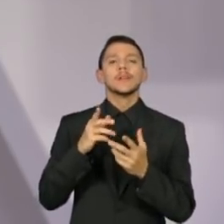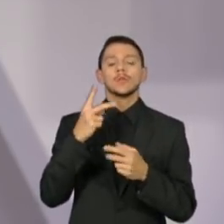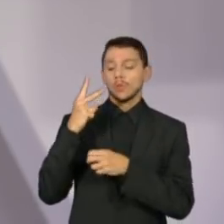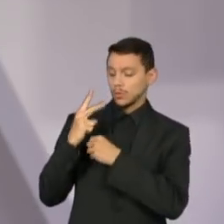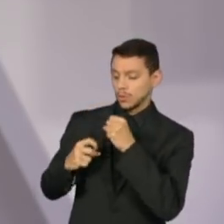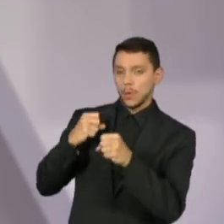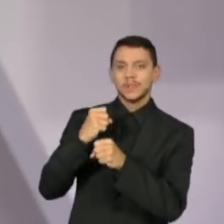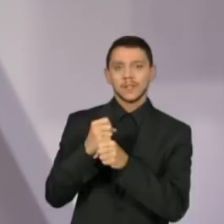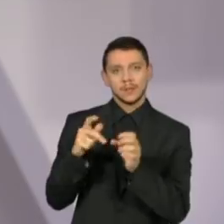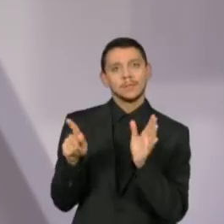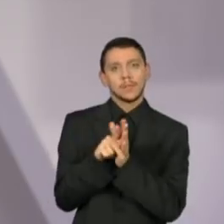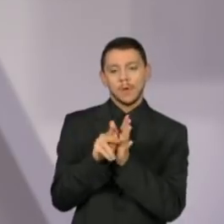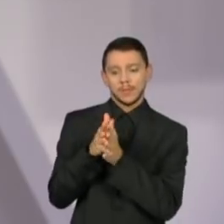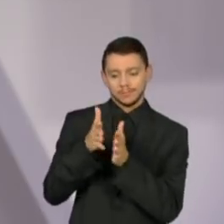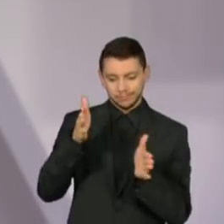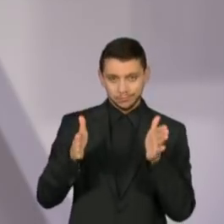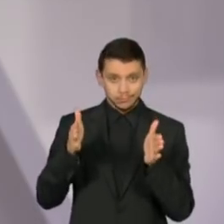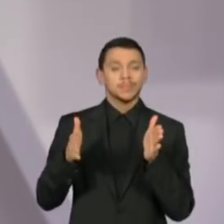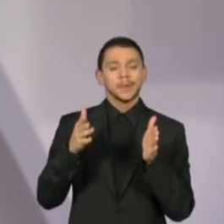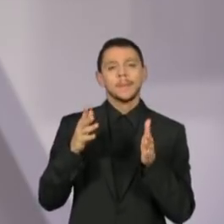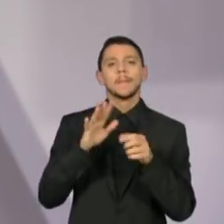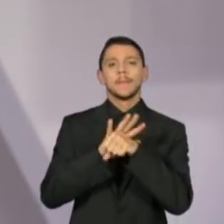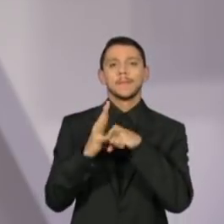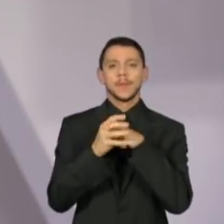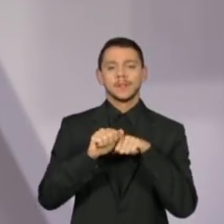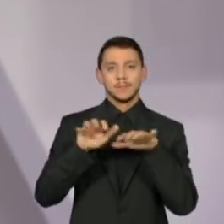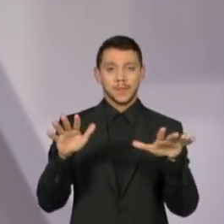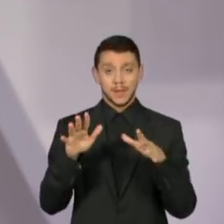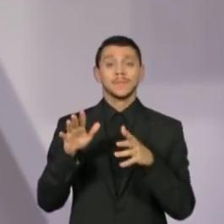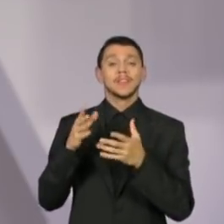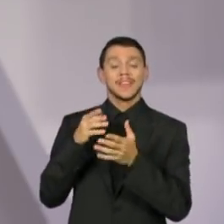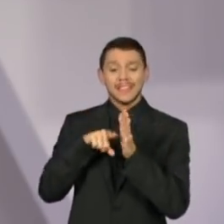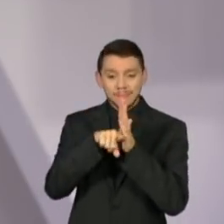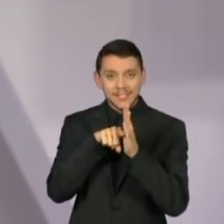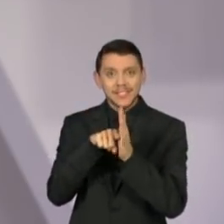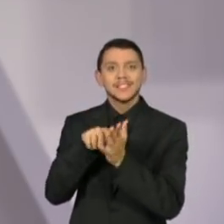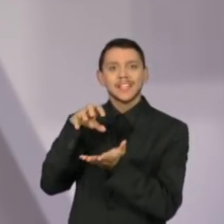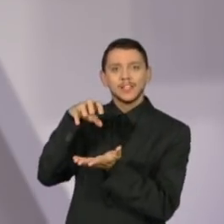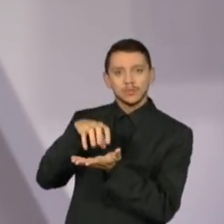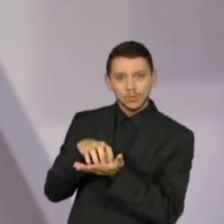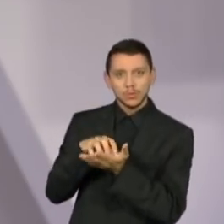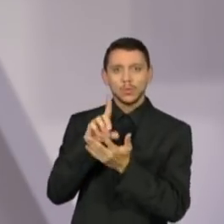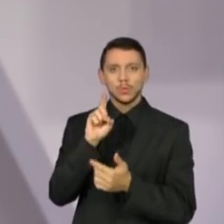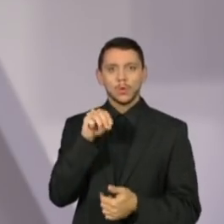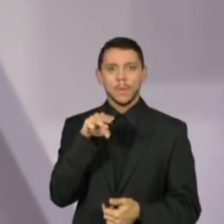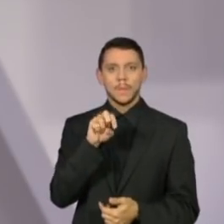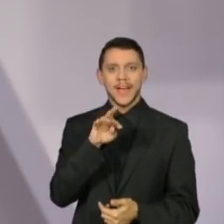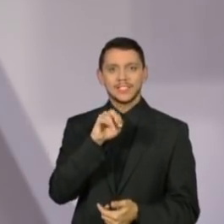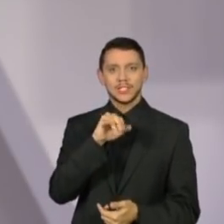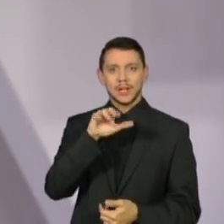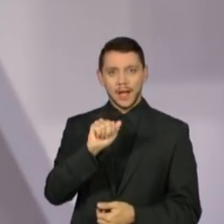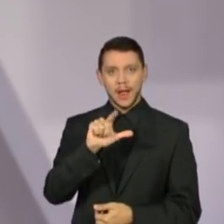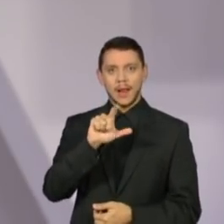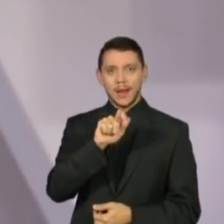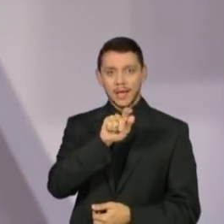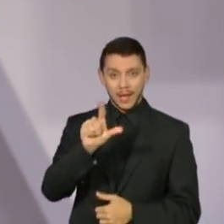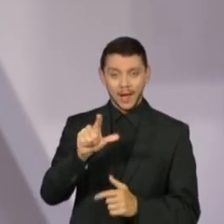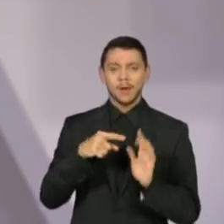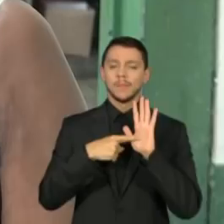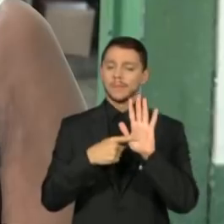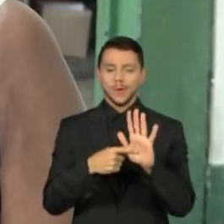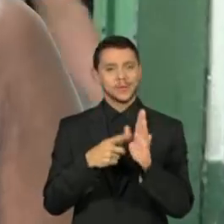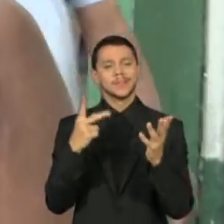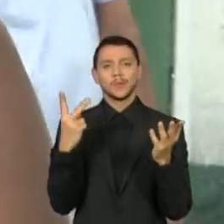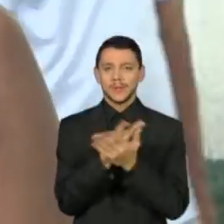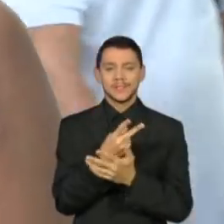O estudo do Instituto Doméstica Legal mostra que houve aumento da informalidade nesse segmento de mercado de trabalho.